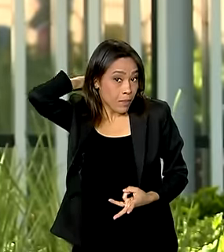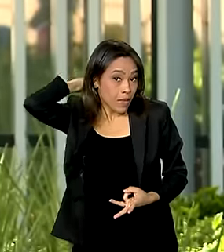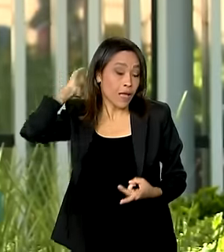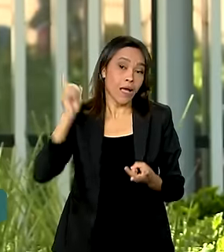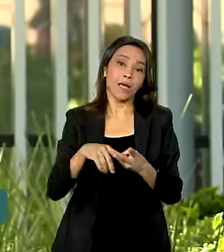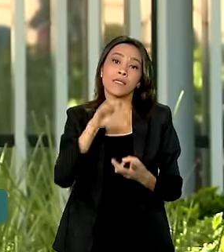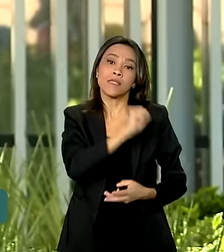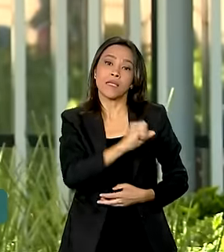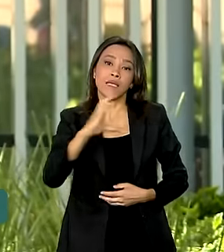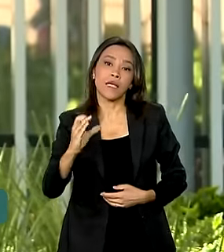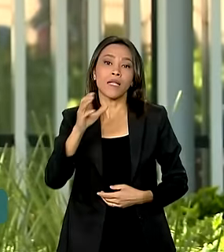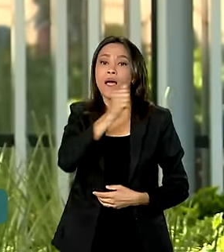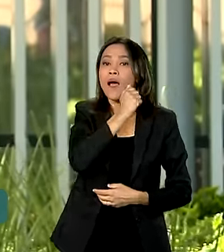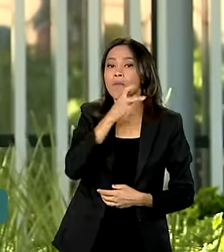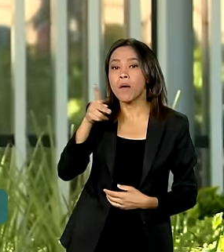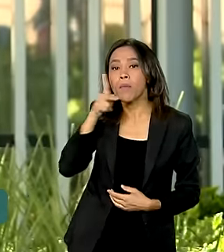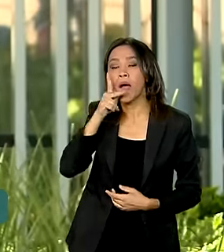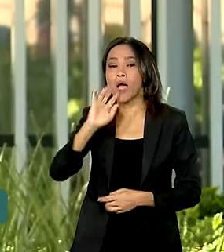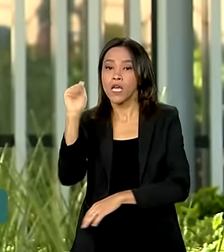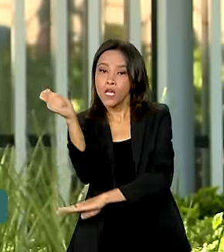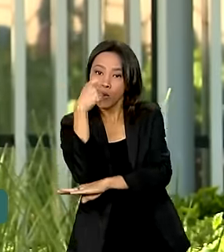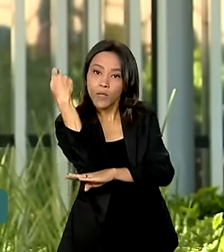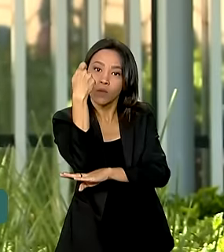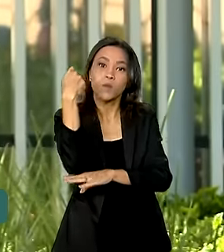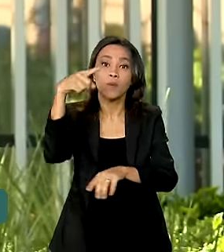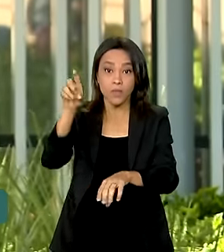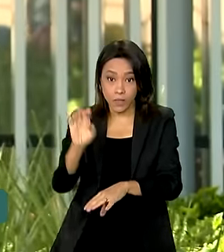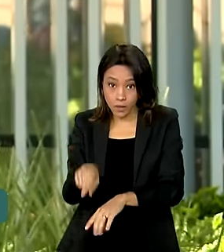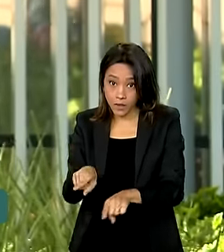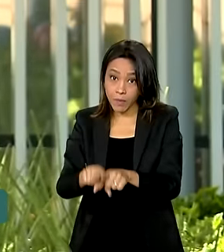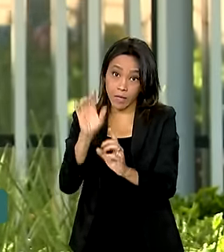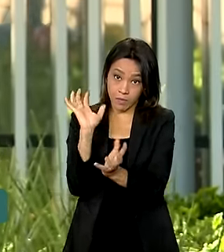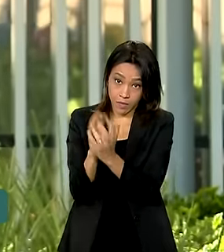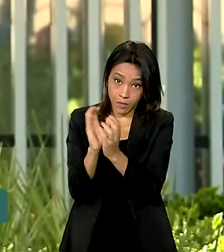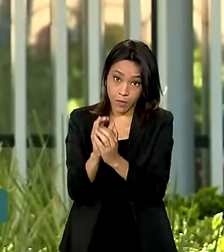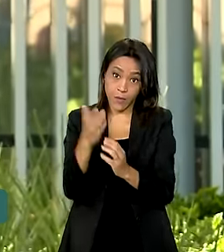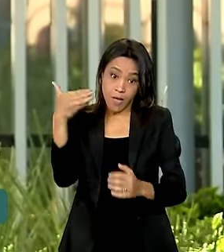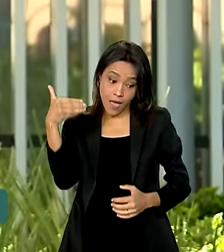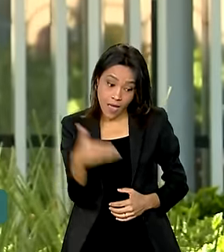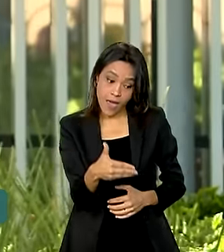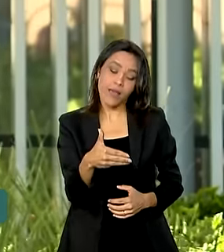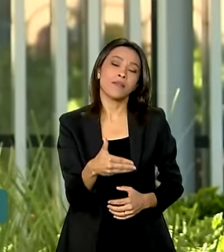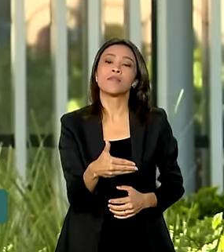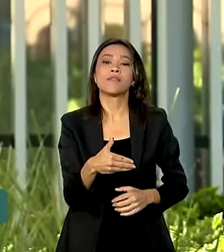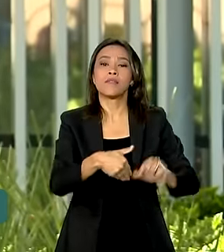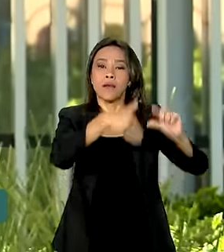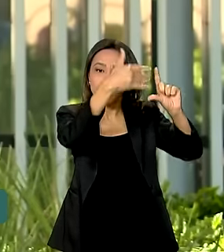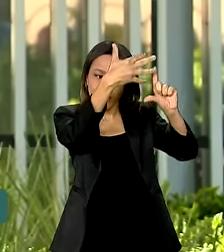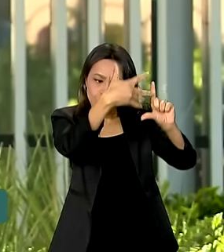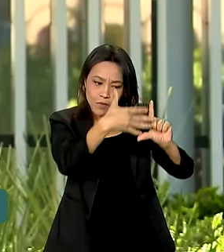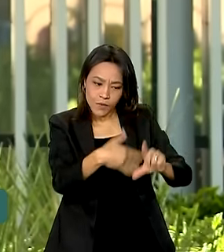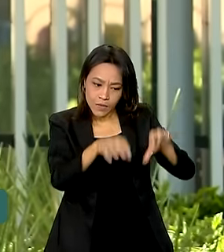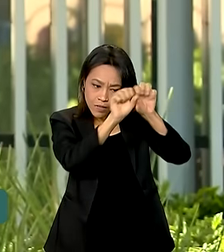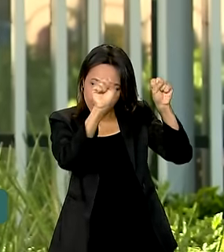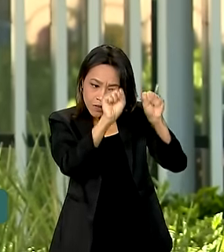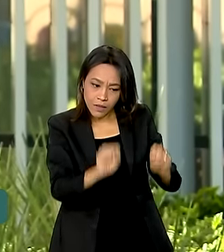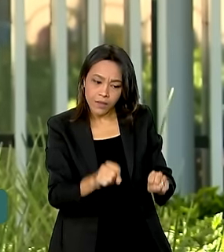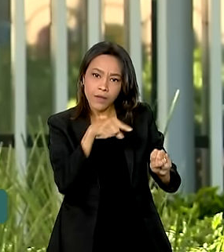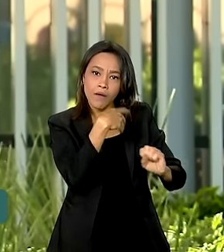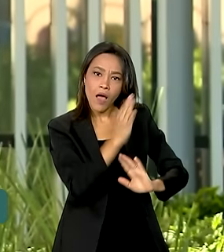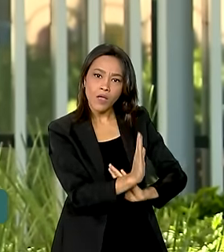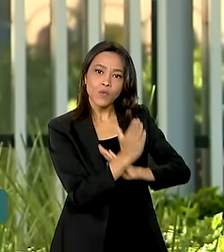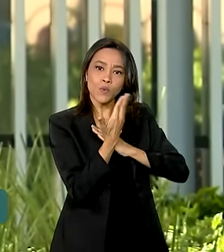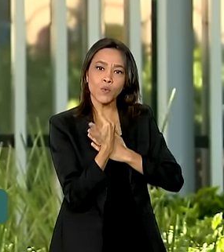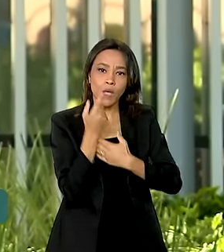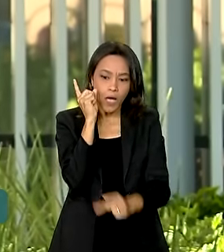Catarina, Amapá, Rio Grande do Sul e Pernambuco. A ferramenta, chamada de protocolo Amber Alerts, ajuda a